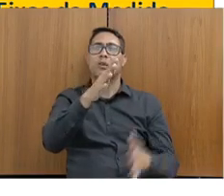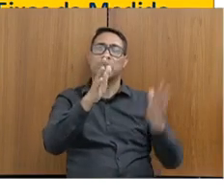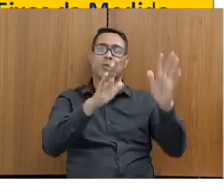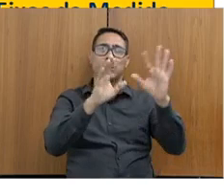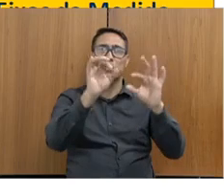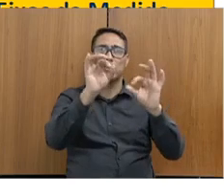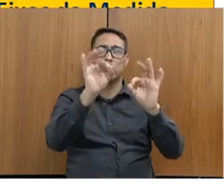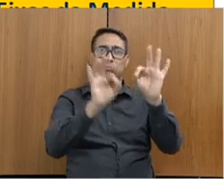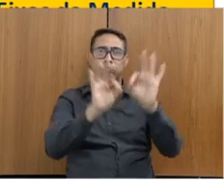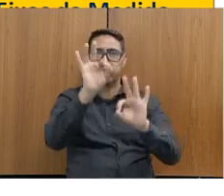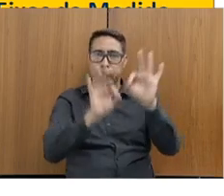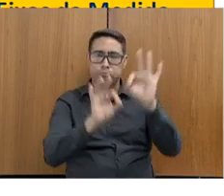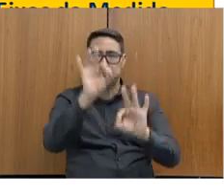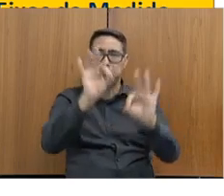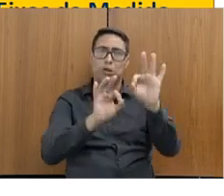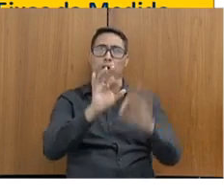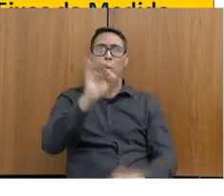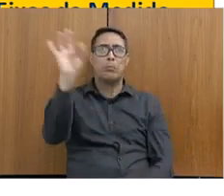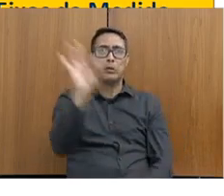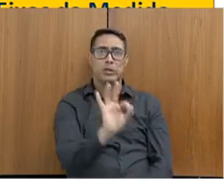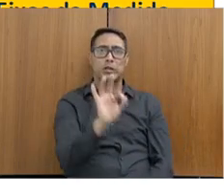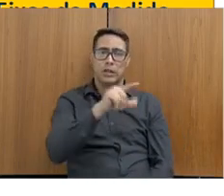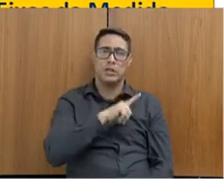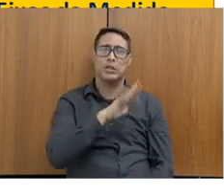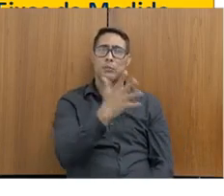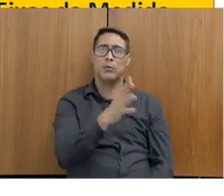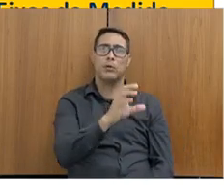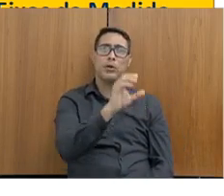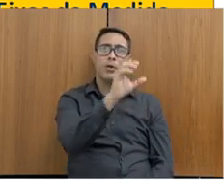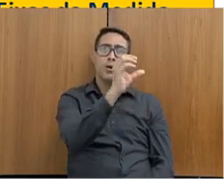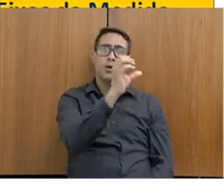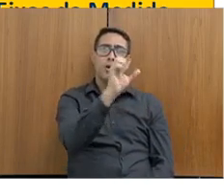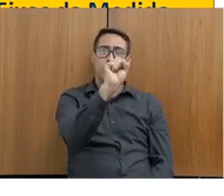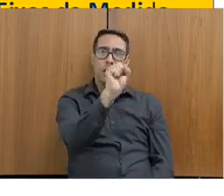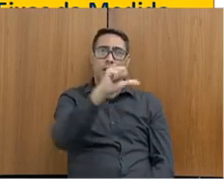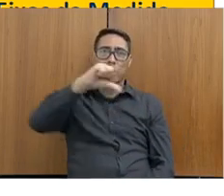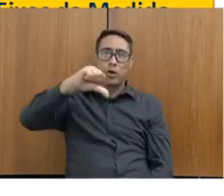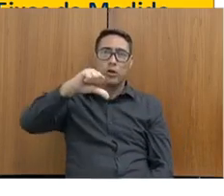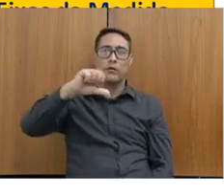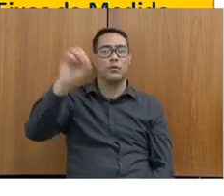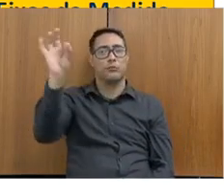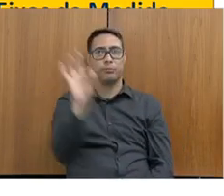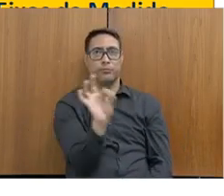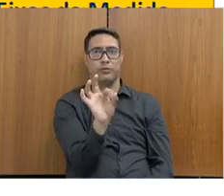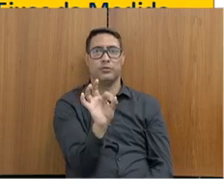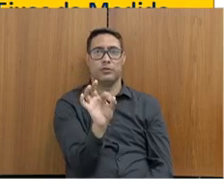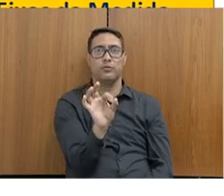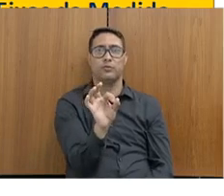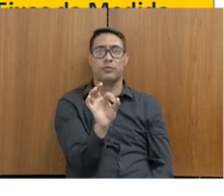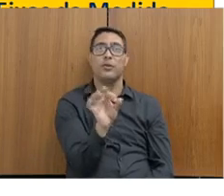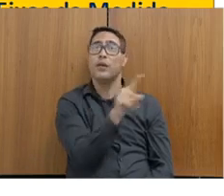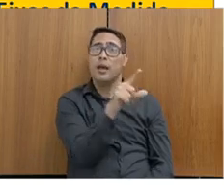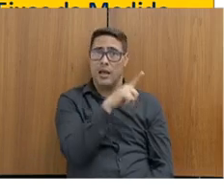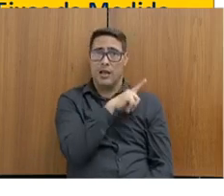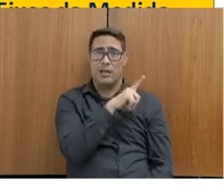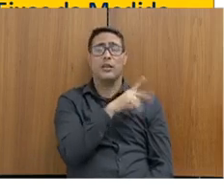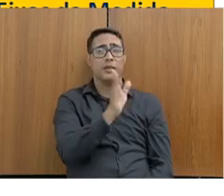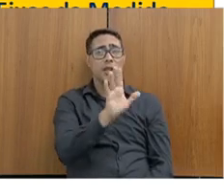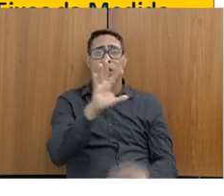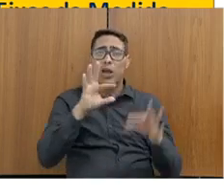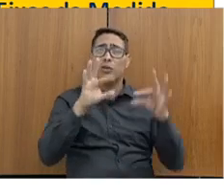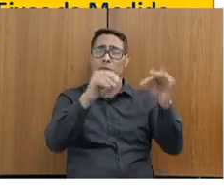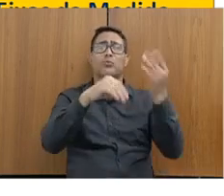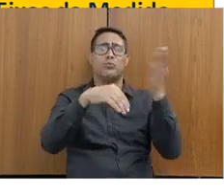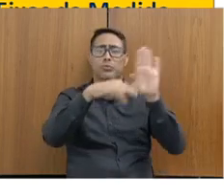medida, nós temos cumprido aproximadamente já 89%. Então, a SUASE tem cumprido todos esses